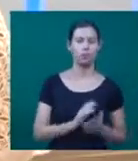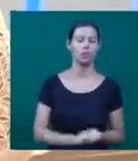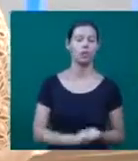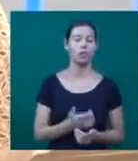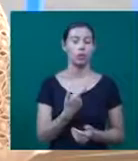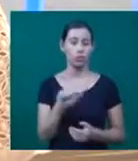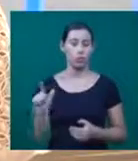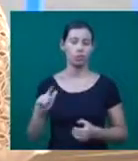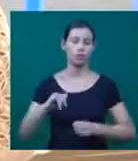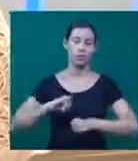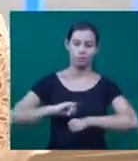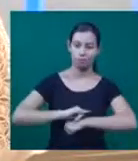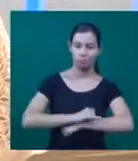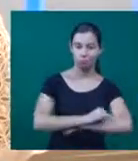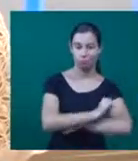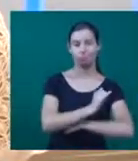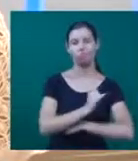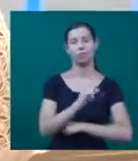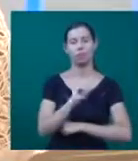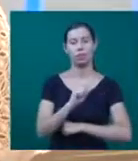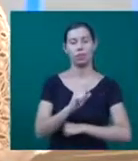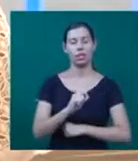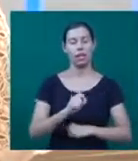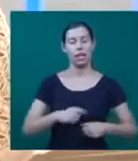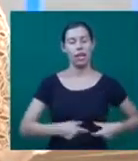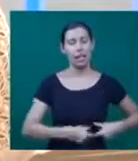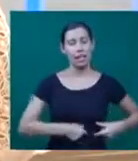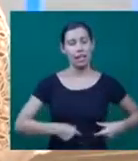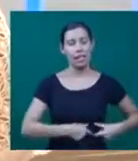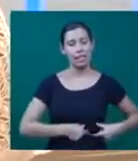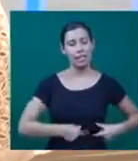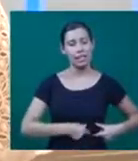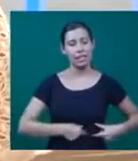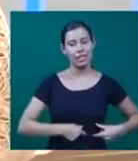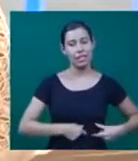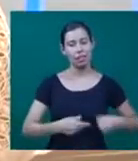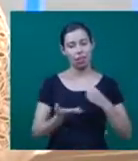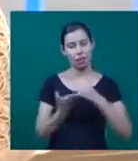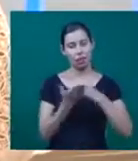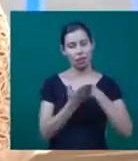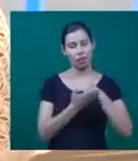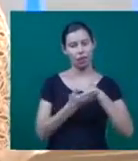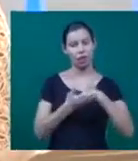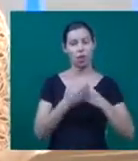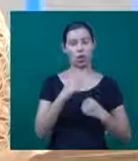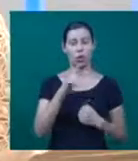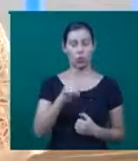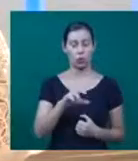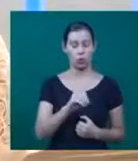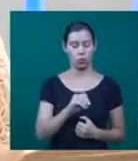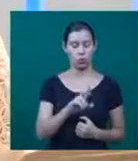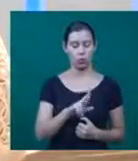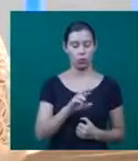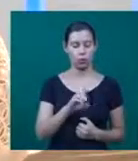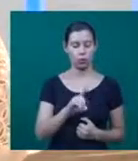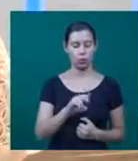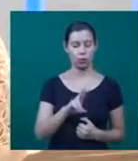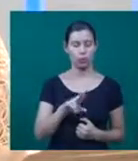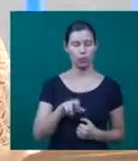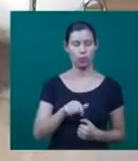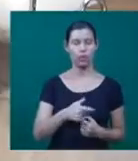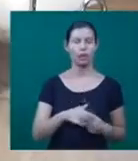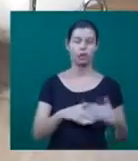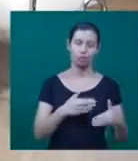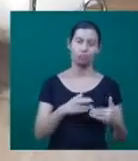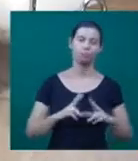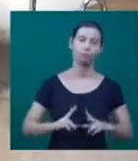doença chamada esteatoepatite, que é o acúmulo de gordura no fígado, levando a uma inflamação crônica no fígado, podendo também ser causa do hepatocarcinoma.